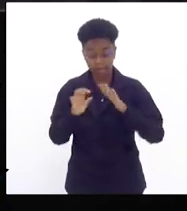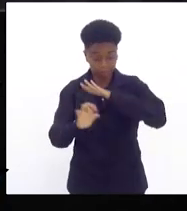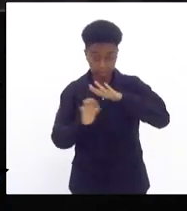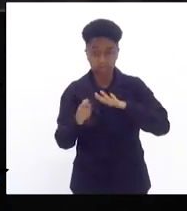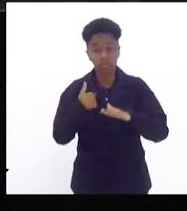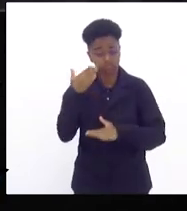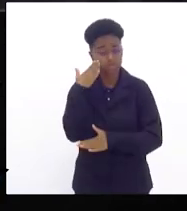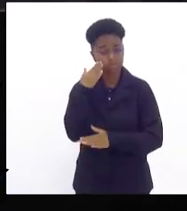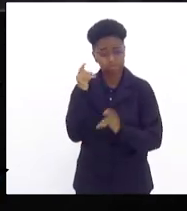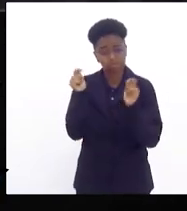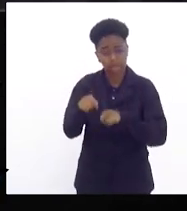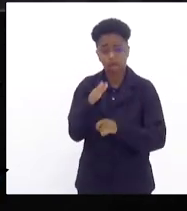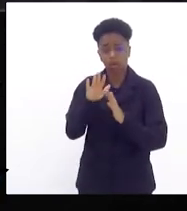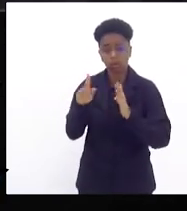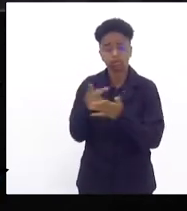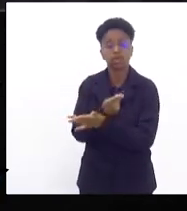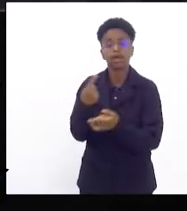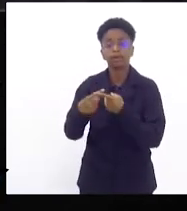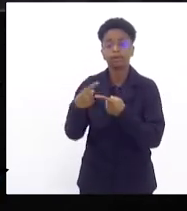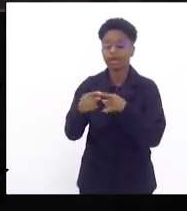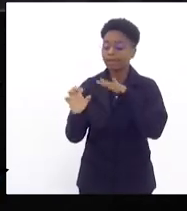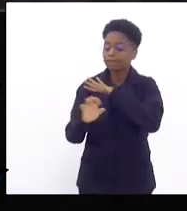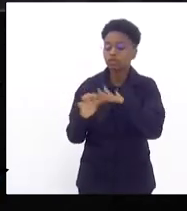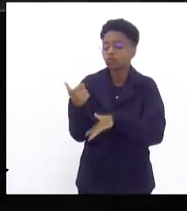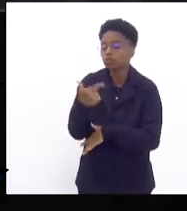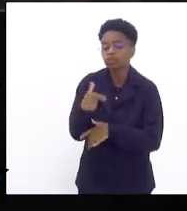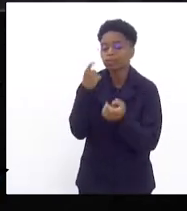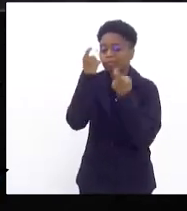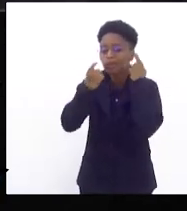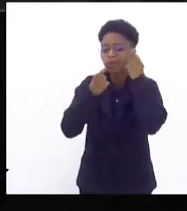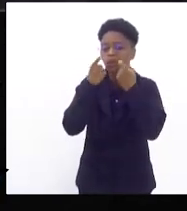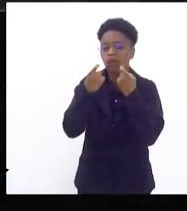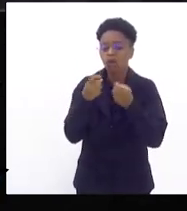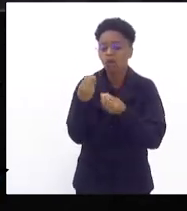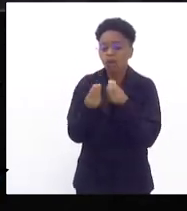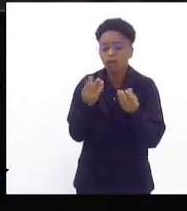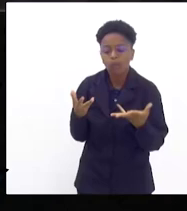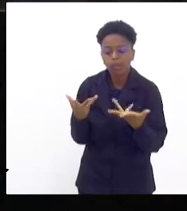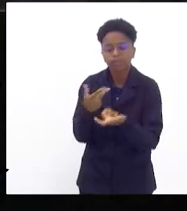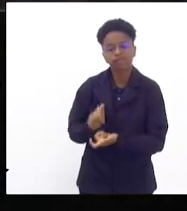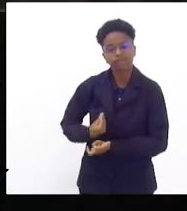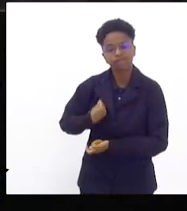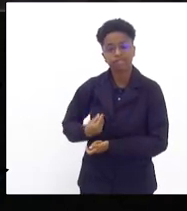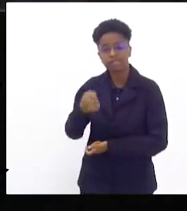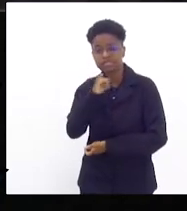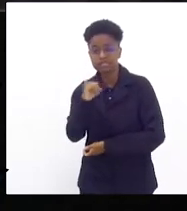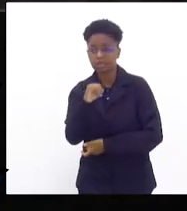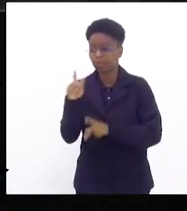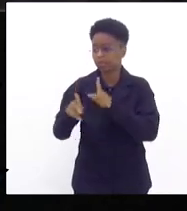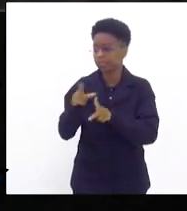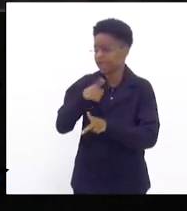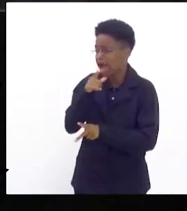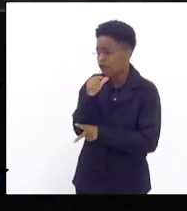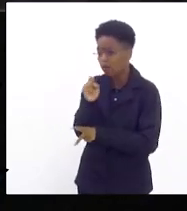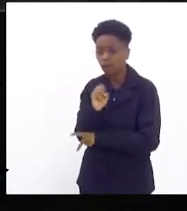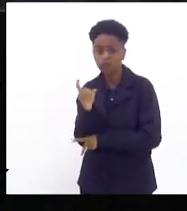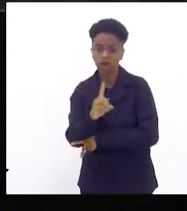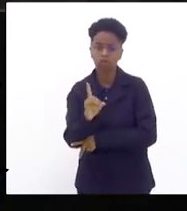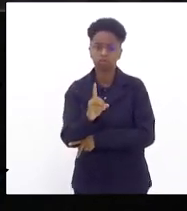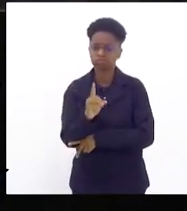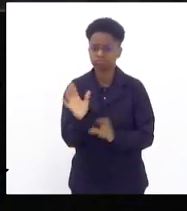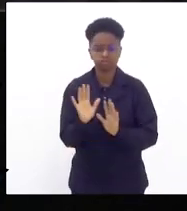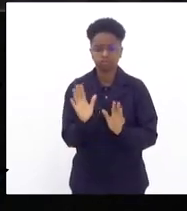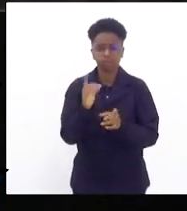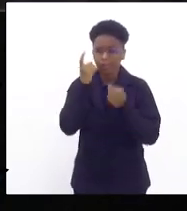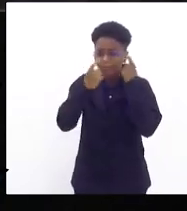porque as empresas não estão preocupadas com a qualidade de vida da população ou com a água se a população vai ter água ou não elas estão preocupadas em